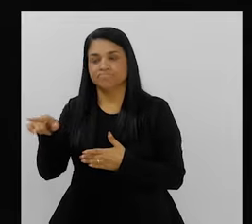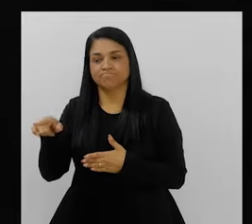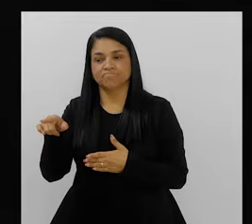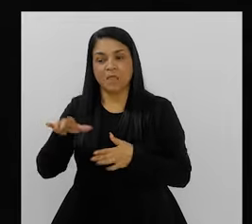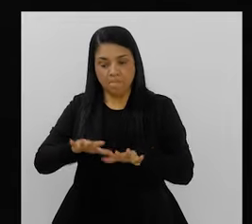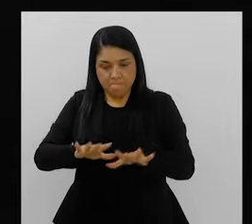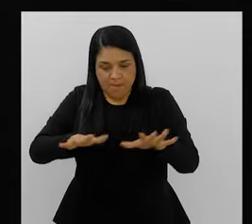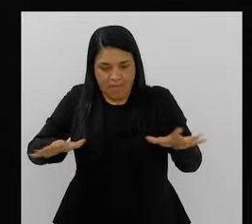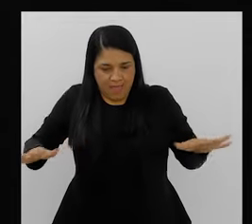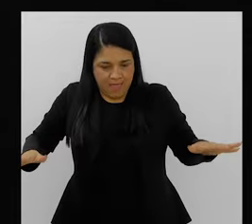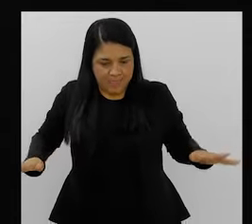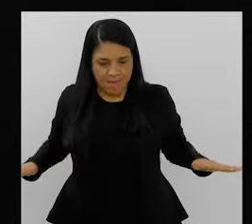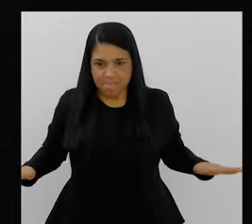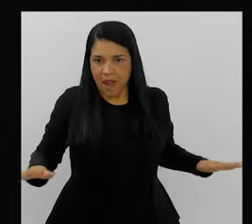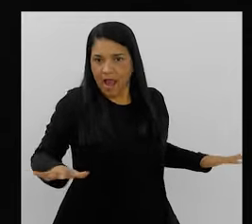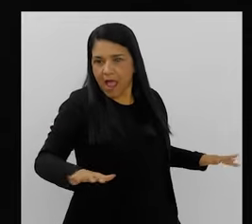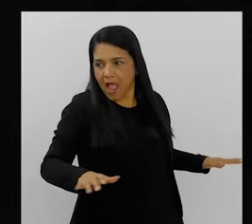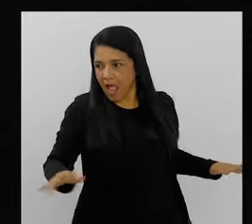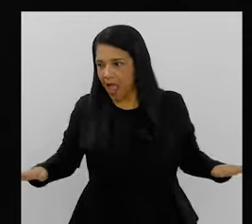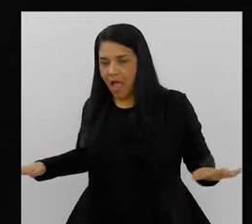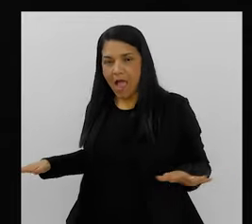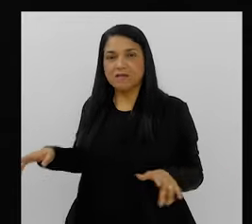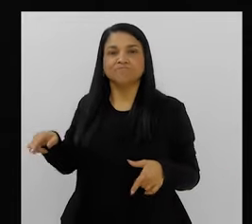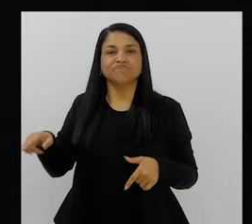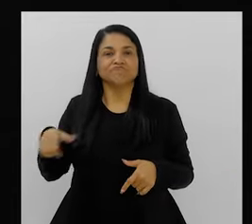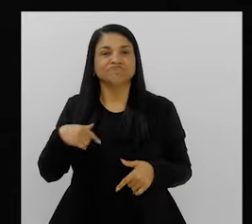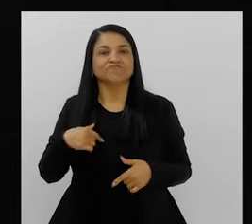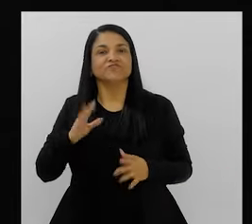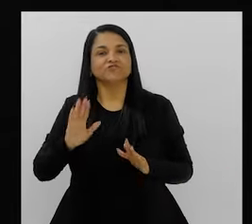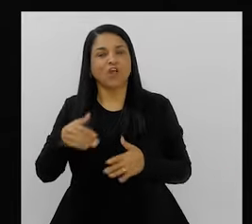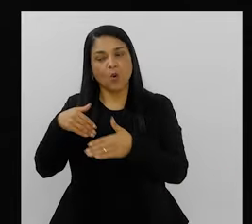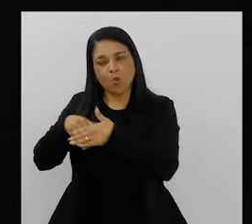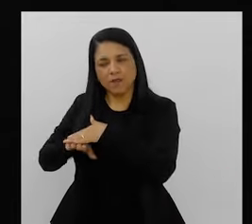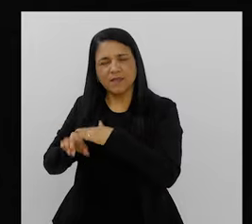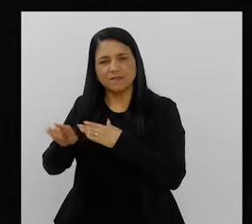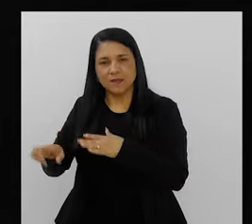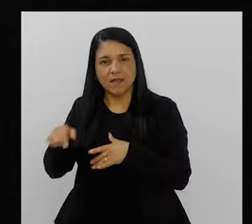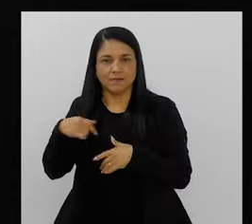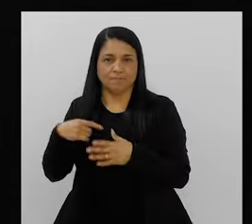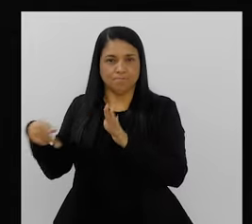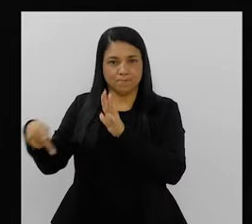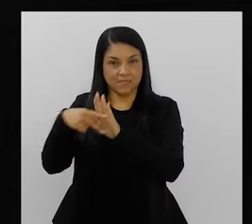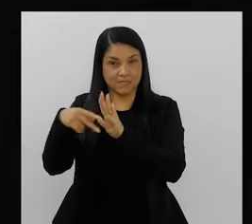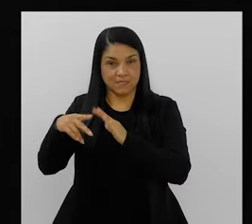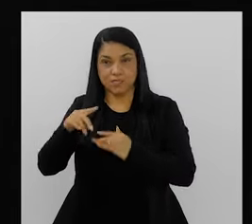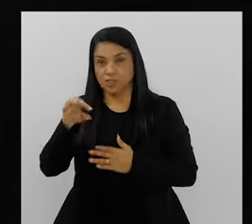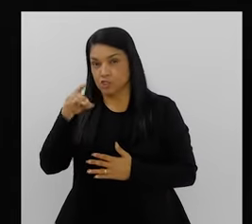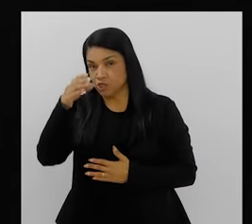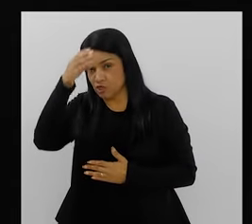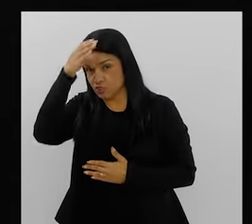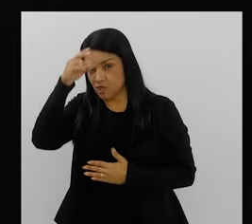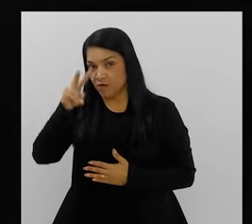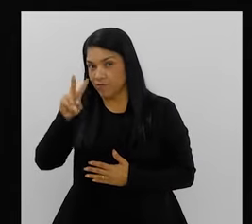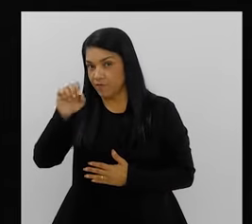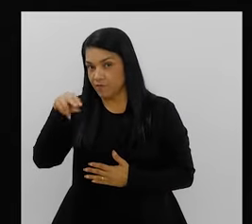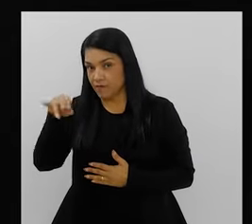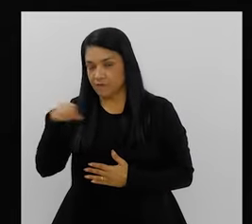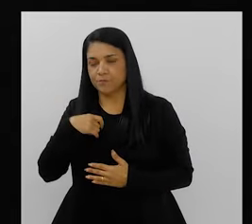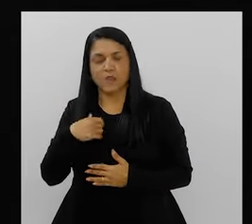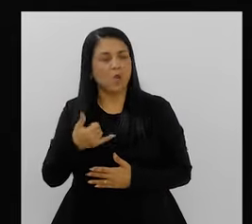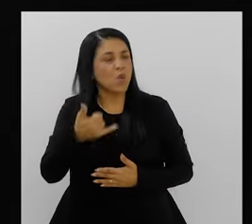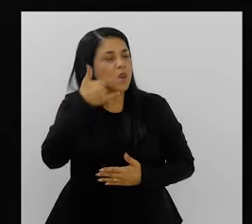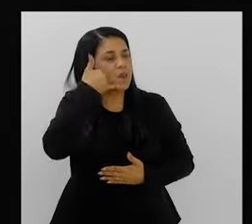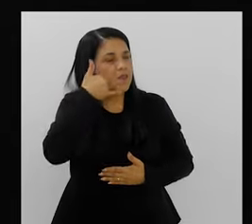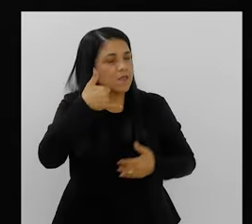querida lá no Salgueiro. E aí eu liguei para o filho dela, que é o Caio, meu amigo de infância, liguei para o Caio e falei, ó, tem umas máquinas aqui, eu queria saber